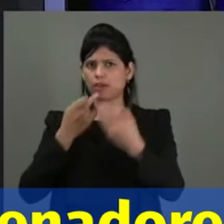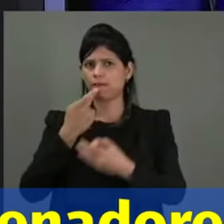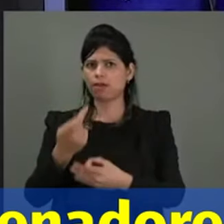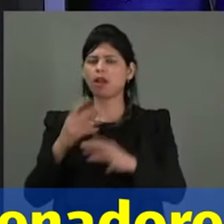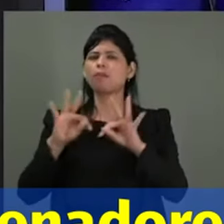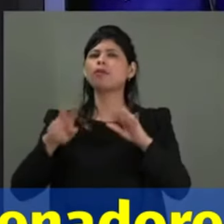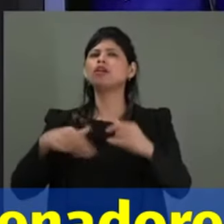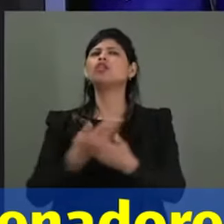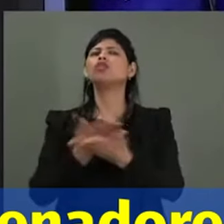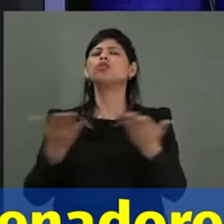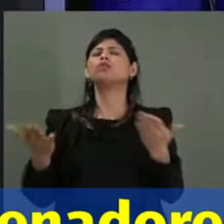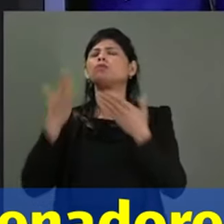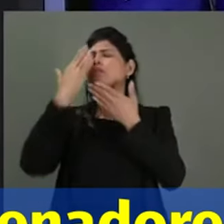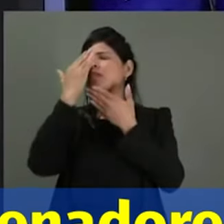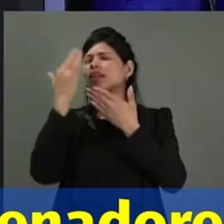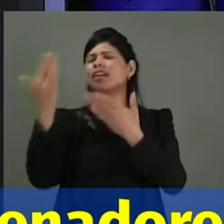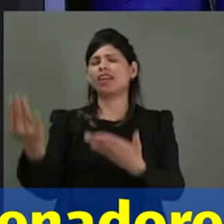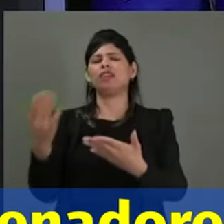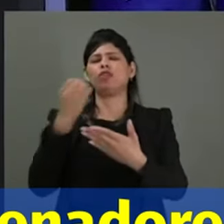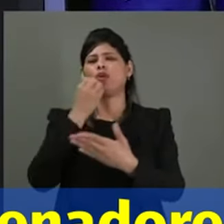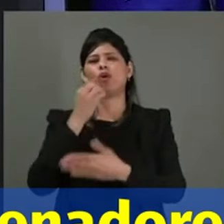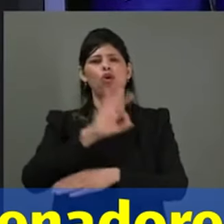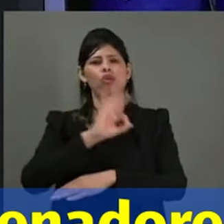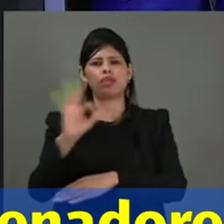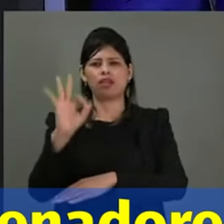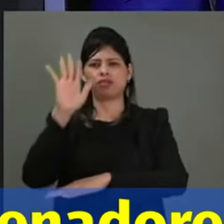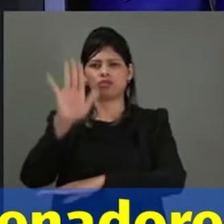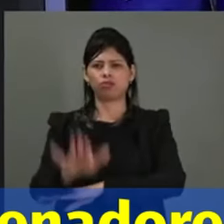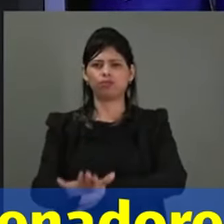Muito obrigado, uma ótima tarde a todos. Obrigado.